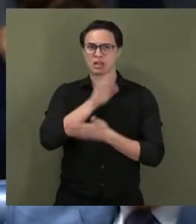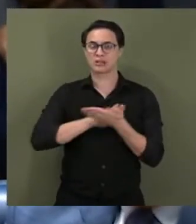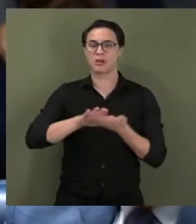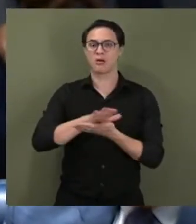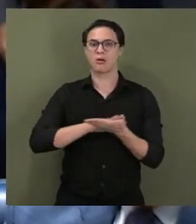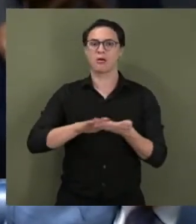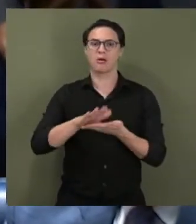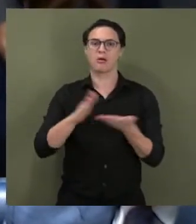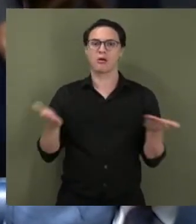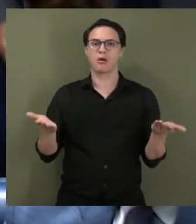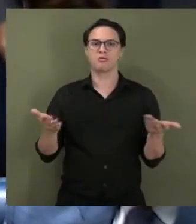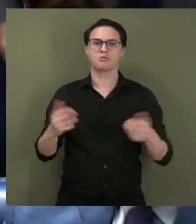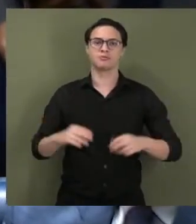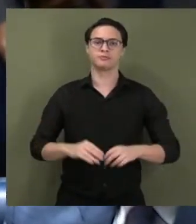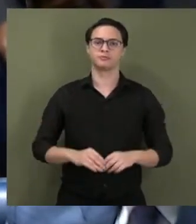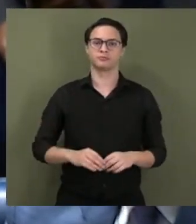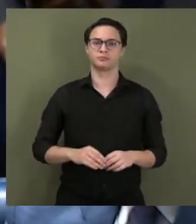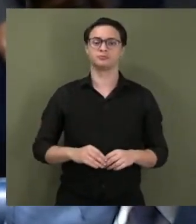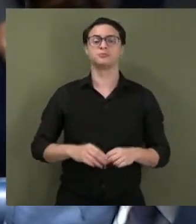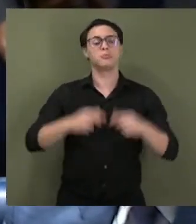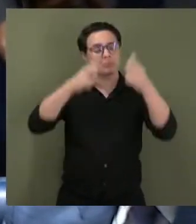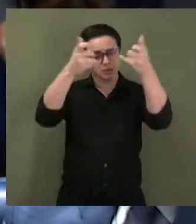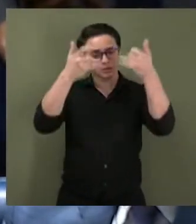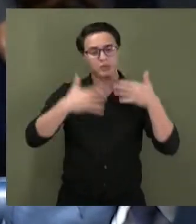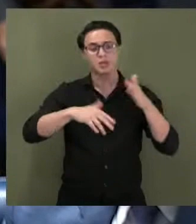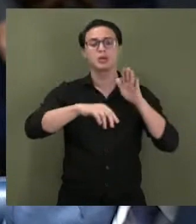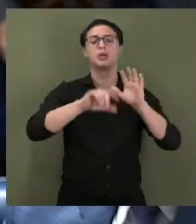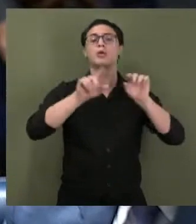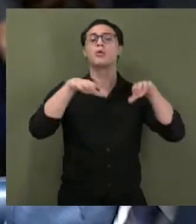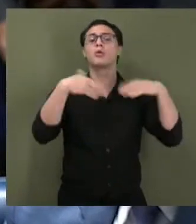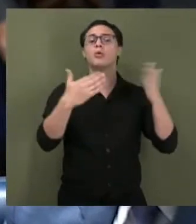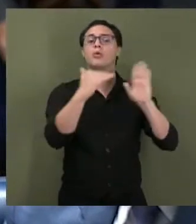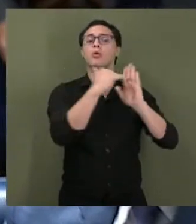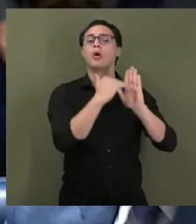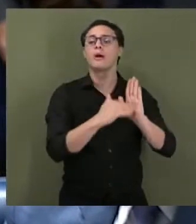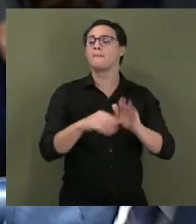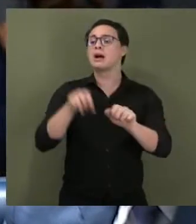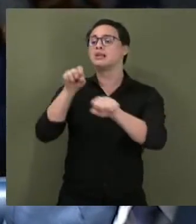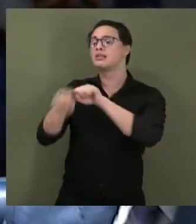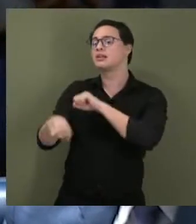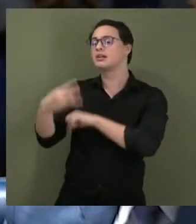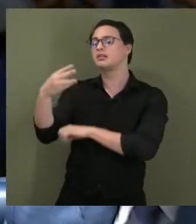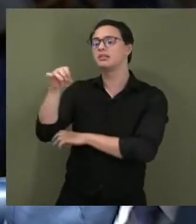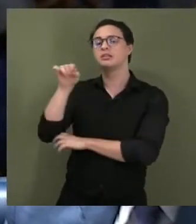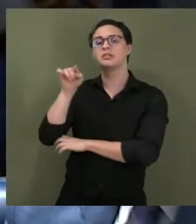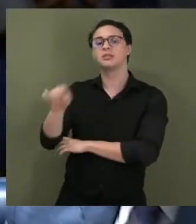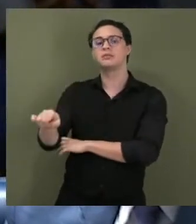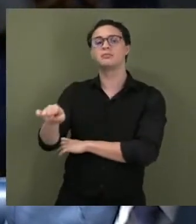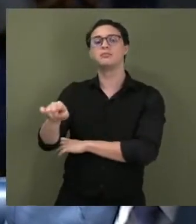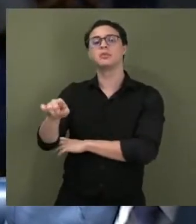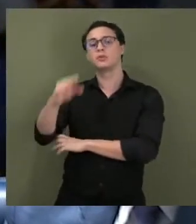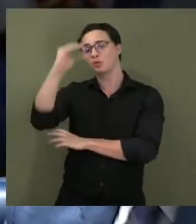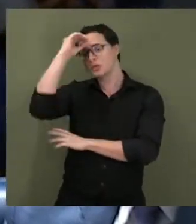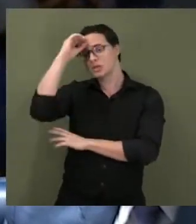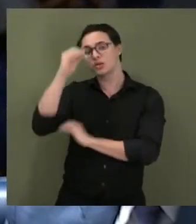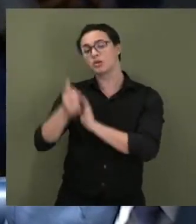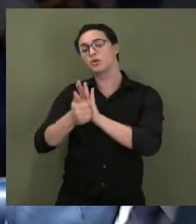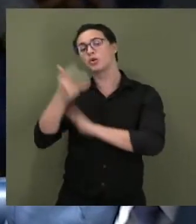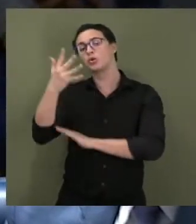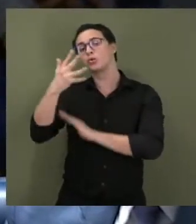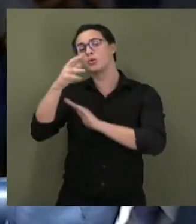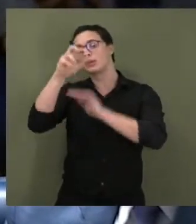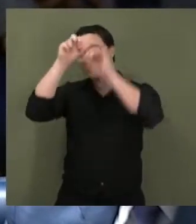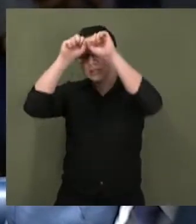nem por parte desta casa. Me tipifique o que é que matar 30 mil inocentes. E quantos terroristas foram